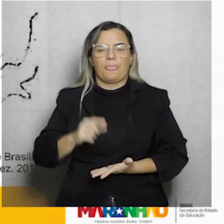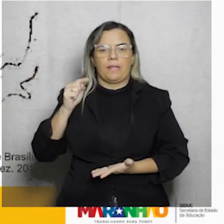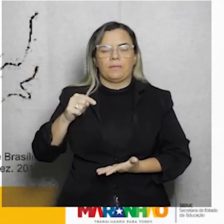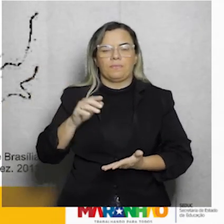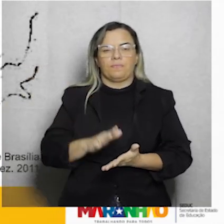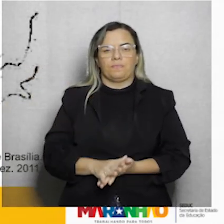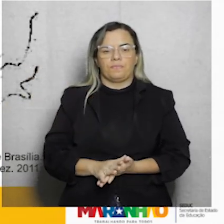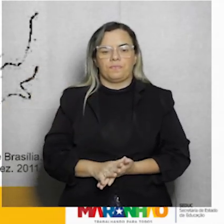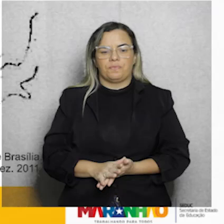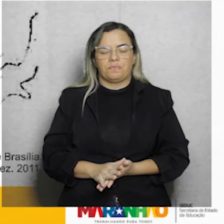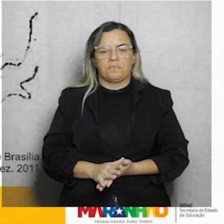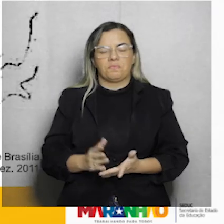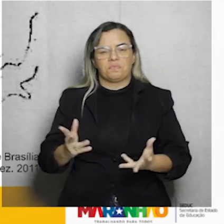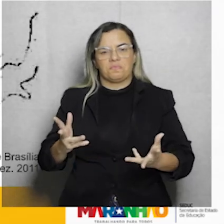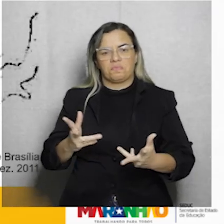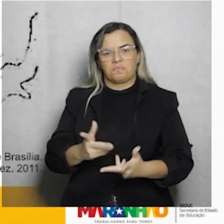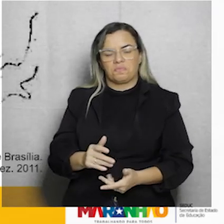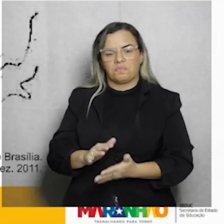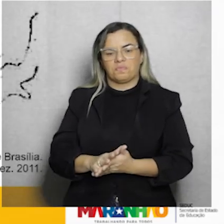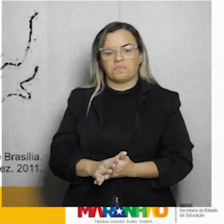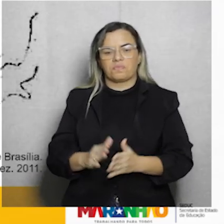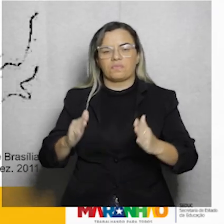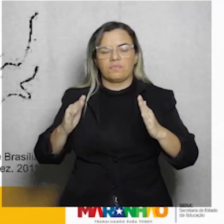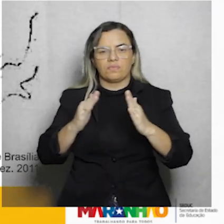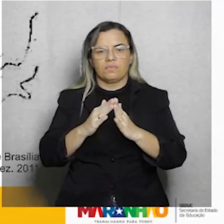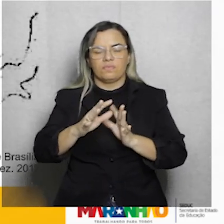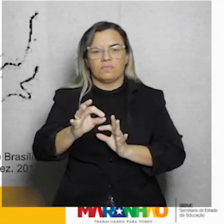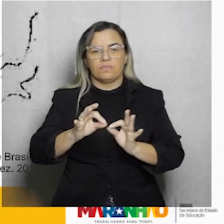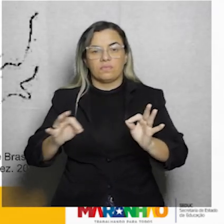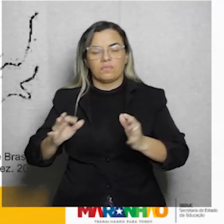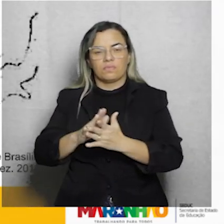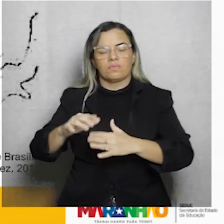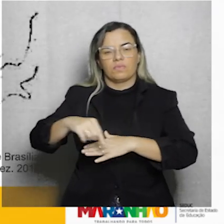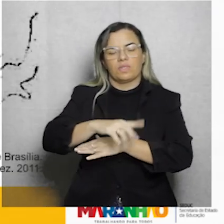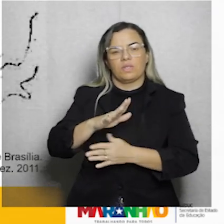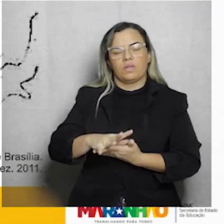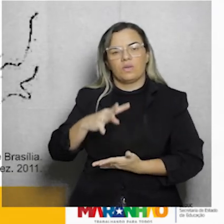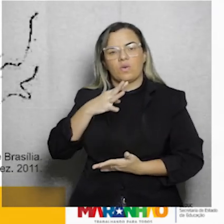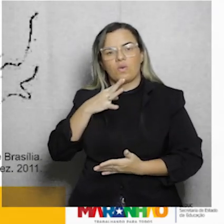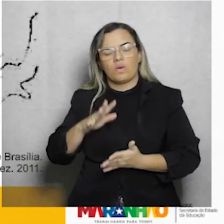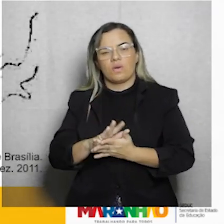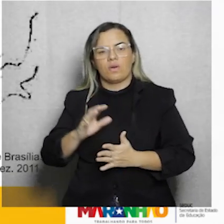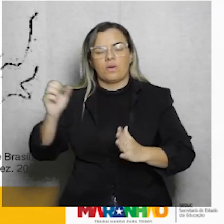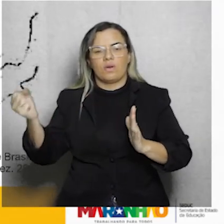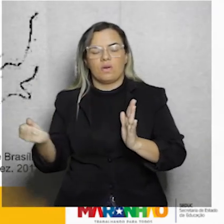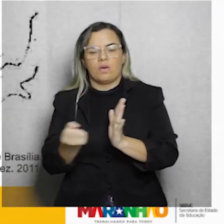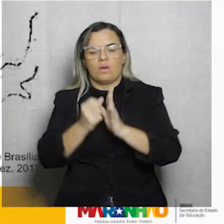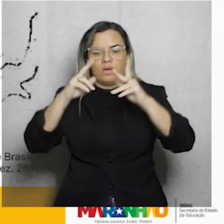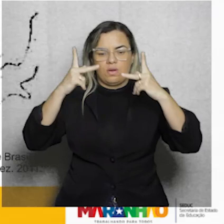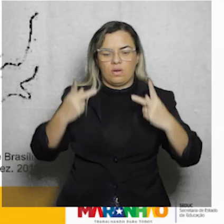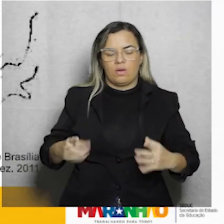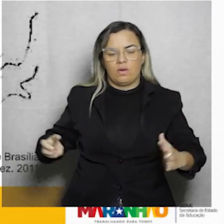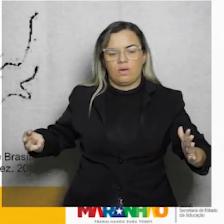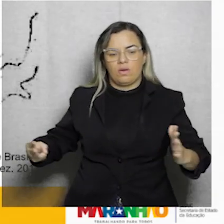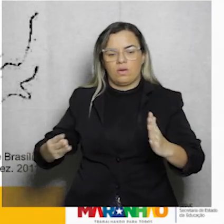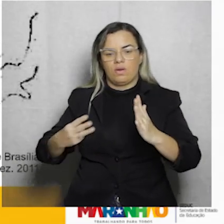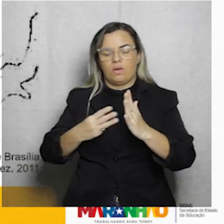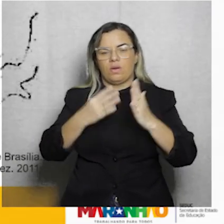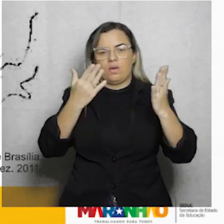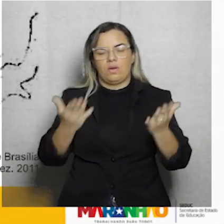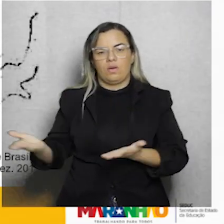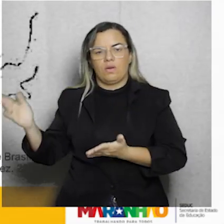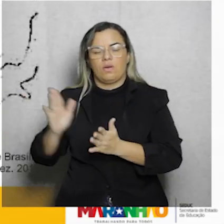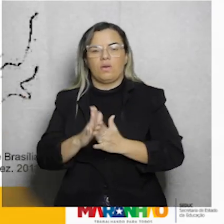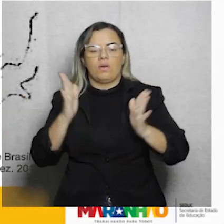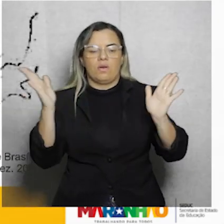arquitetônico e urbanista, ele é reconhecido pela Unesco como patrimônio da humanidade, porque o plano piloto dele